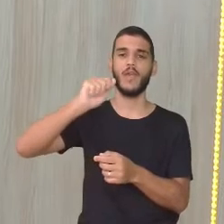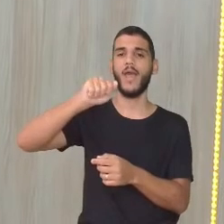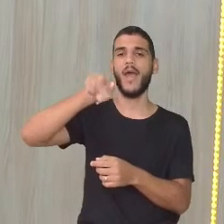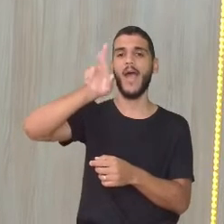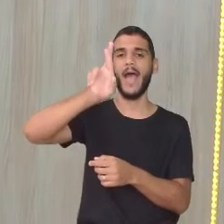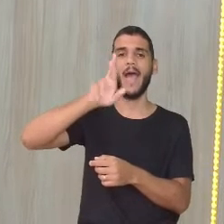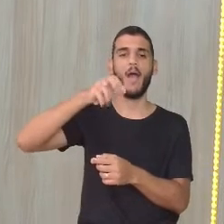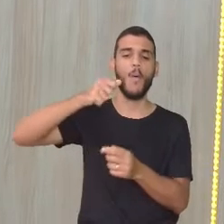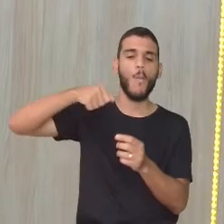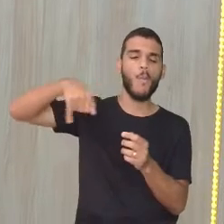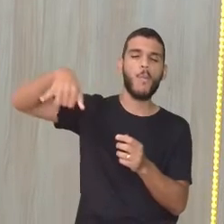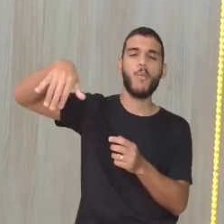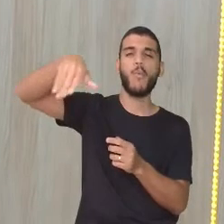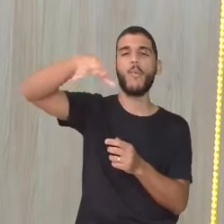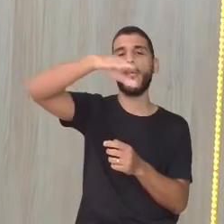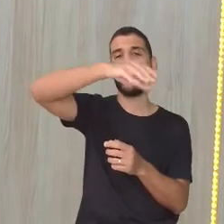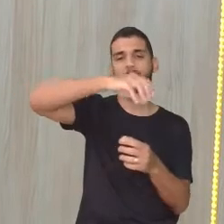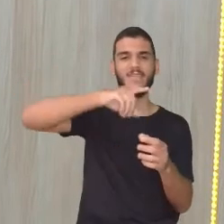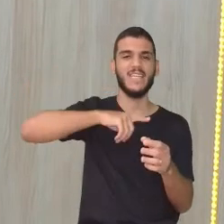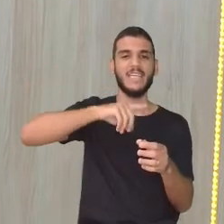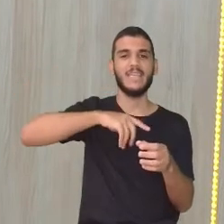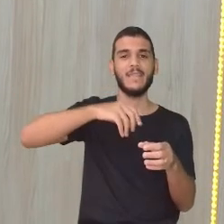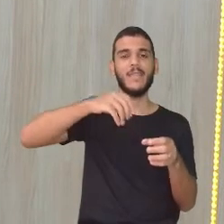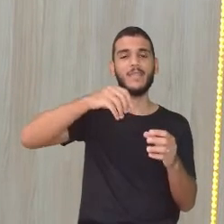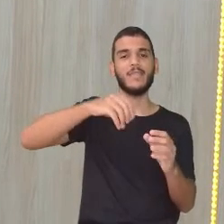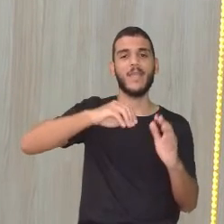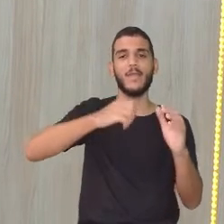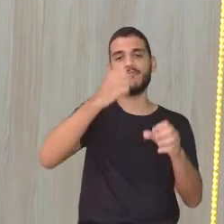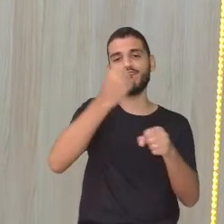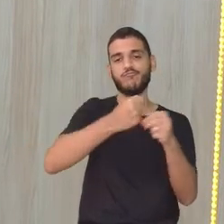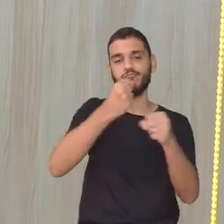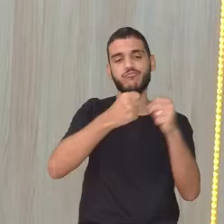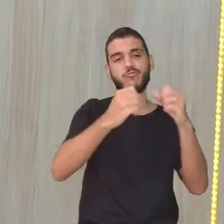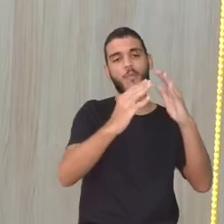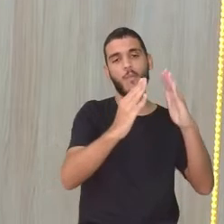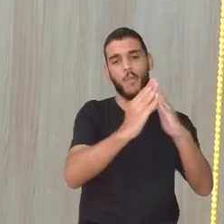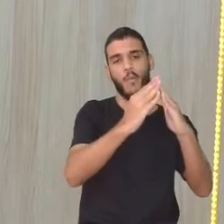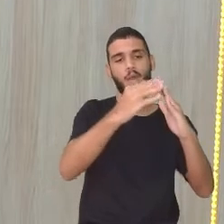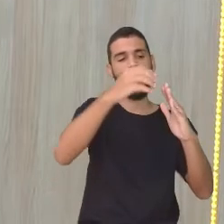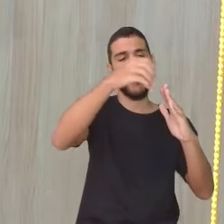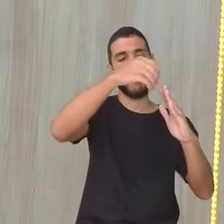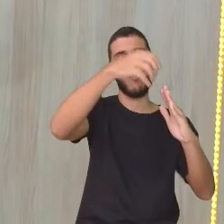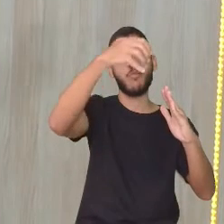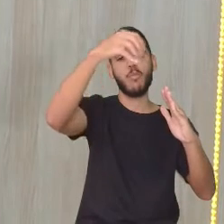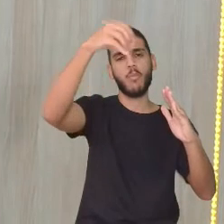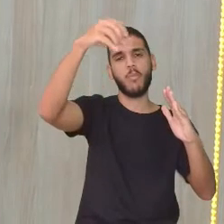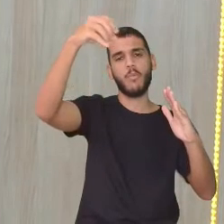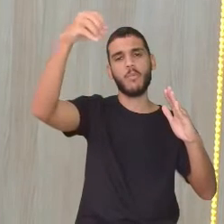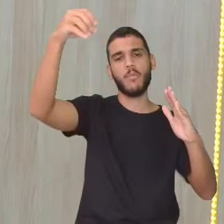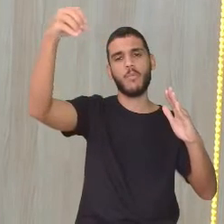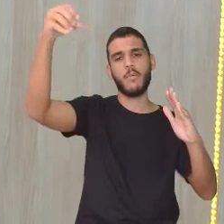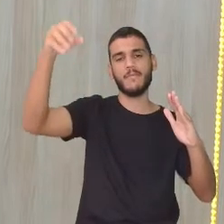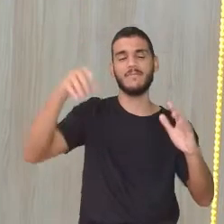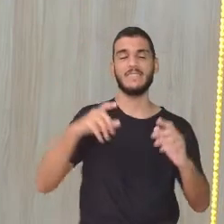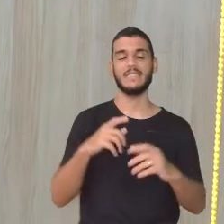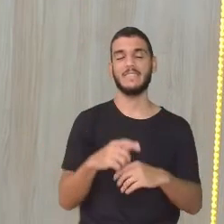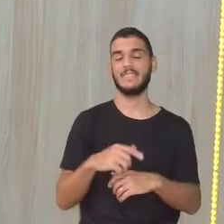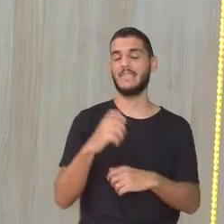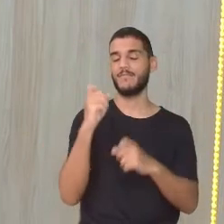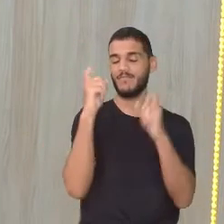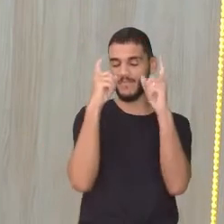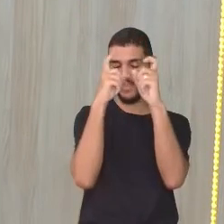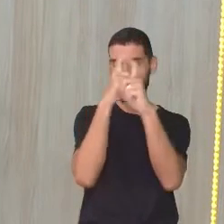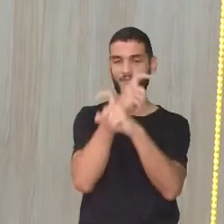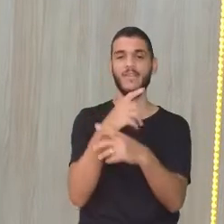saía aquela fumaça bem preta da indústria. E os ambientes próximos naturais, né?